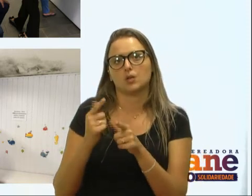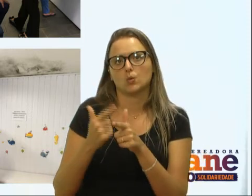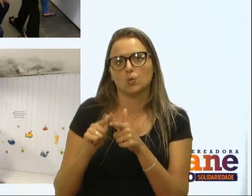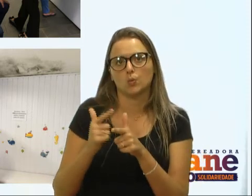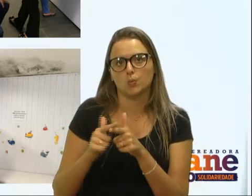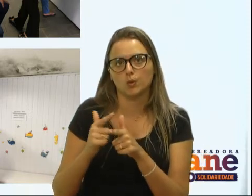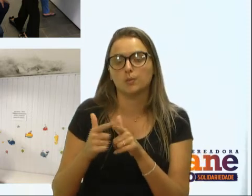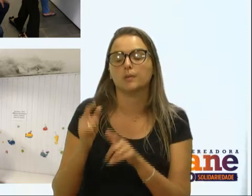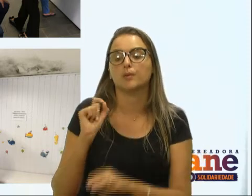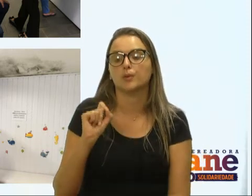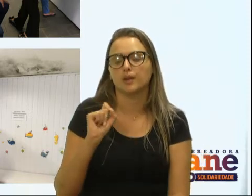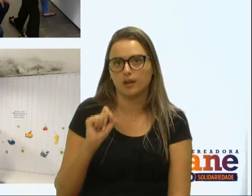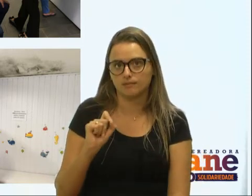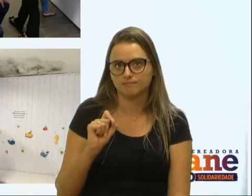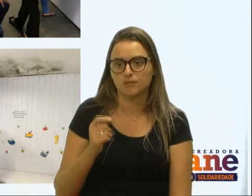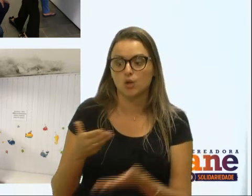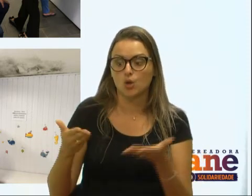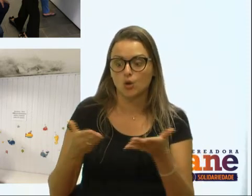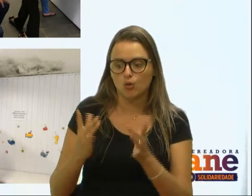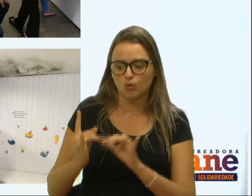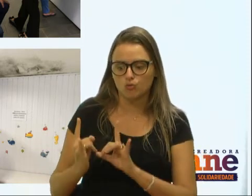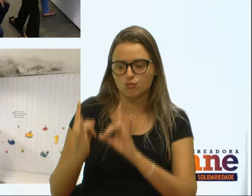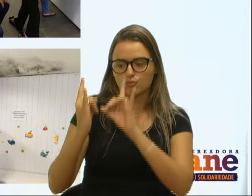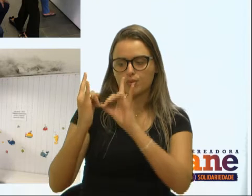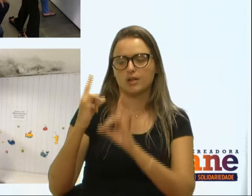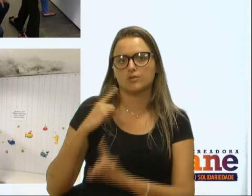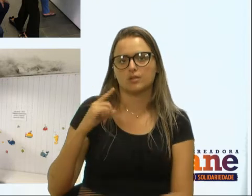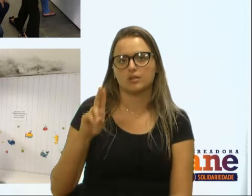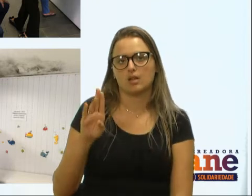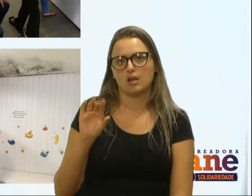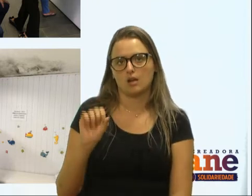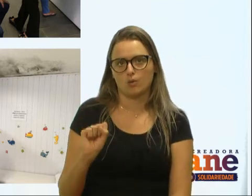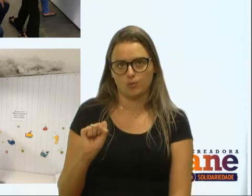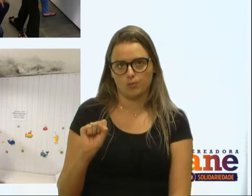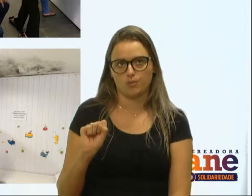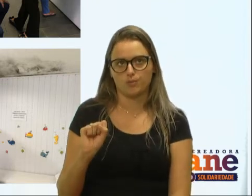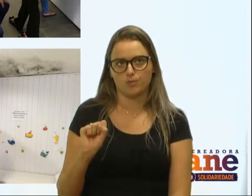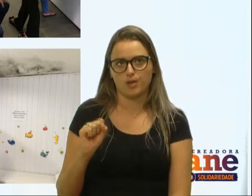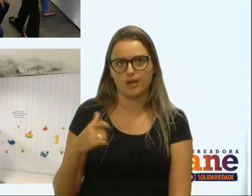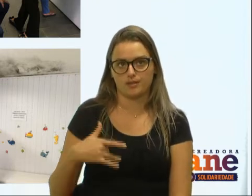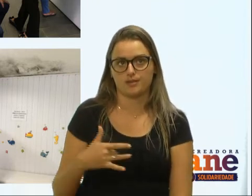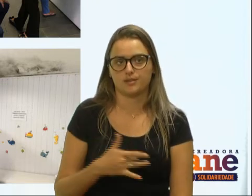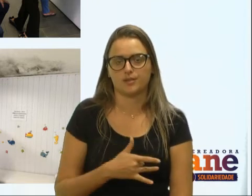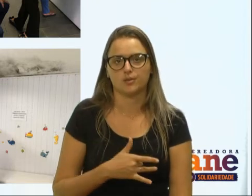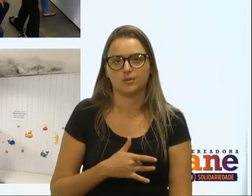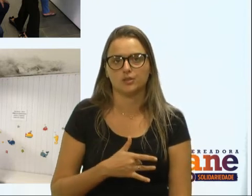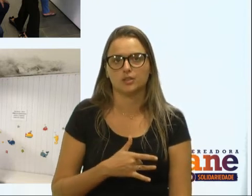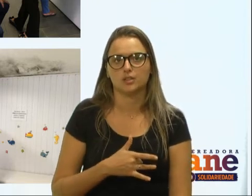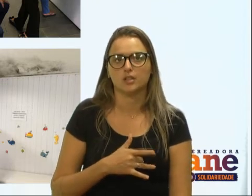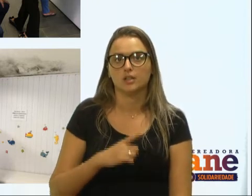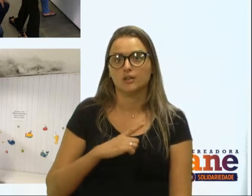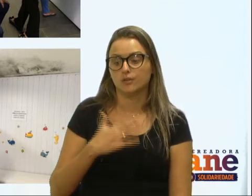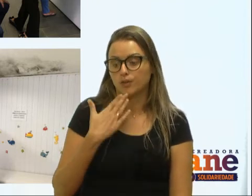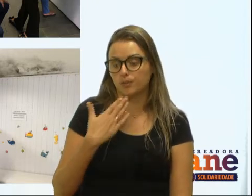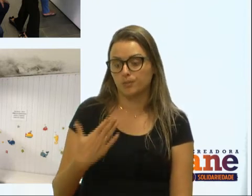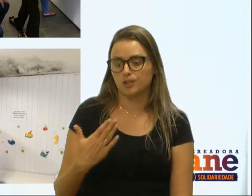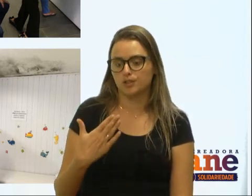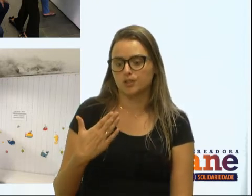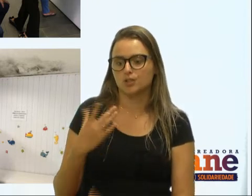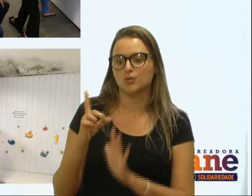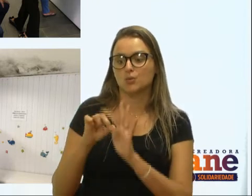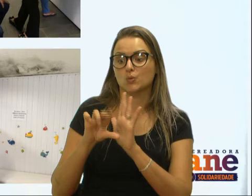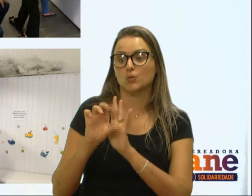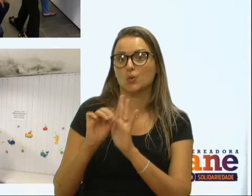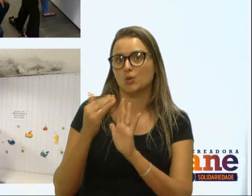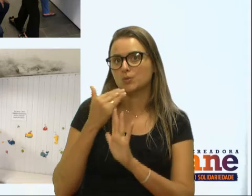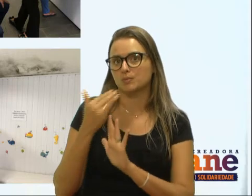que o atual prédio, onde está essa unidade básica de saúde, ele foi pedido pelo proprietário de volta, ou seja,